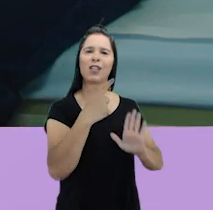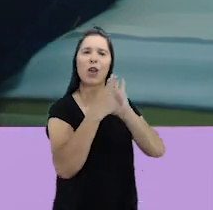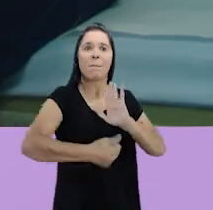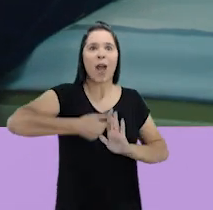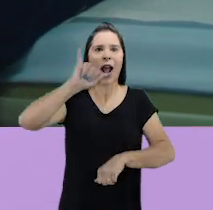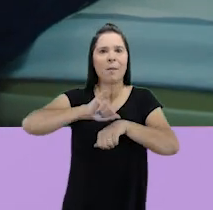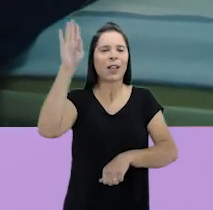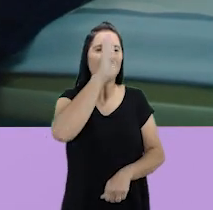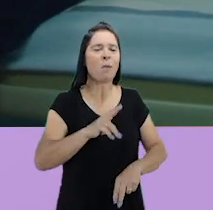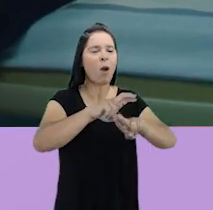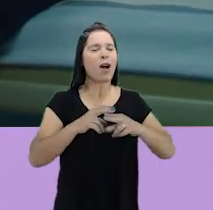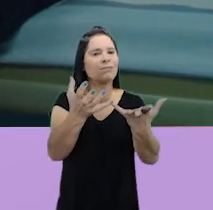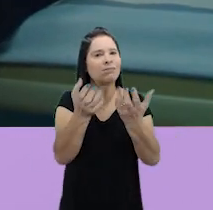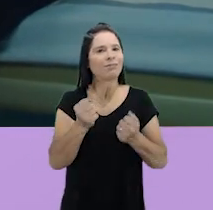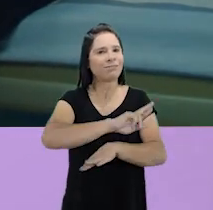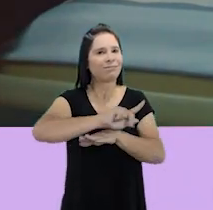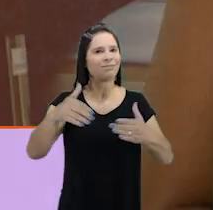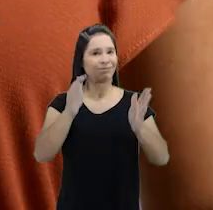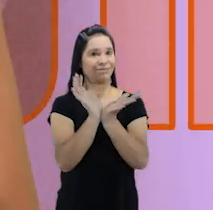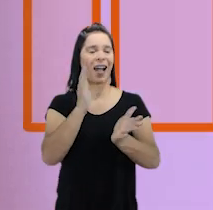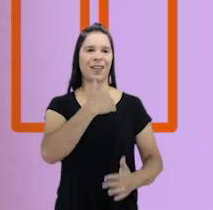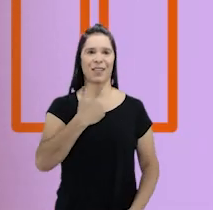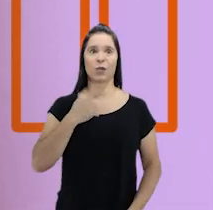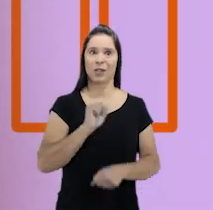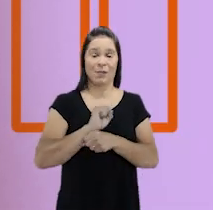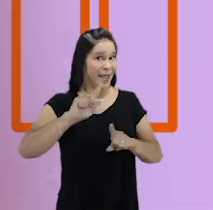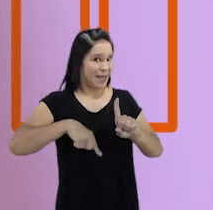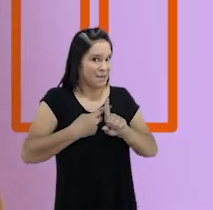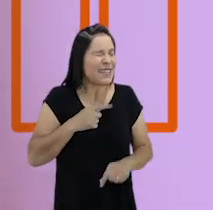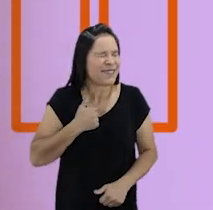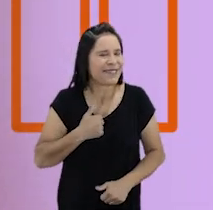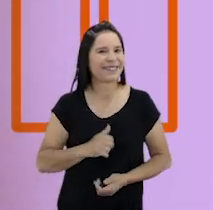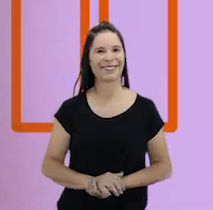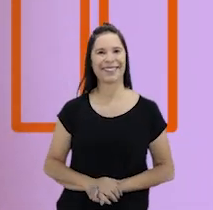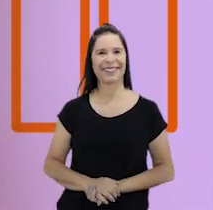apontada como a melhor capital do Brasil em acesso à saúde. Daqui a pouco tem mais, viu? Obrigado.